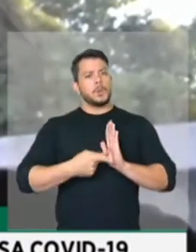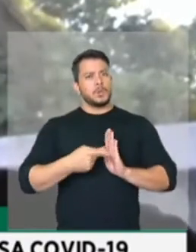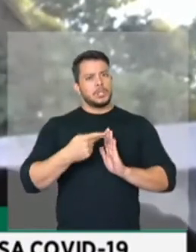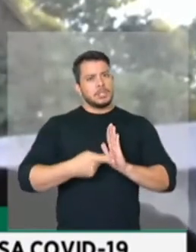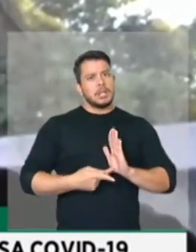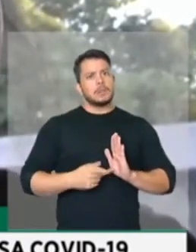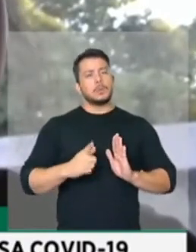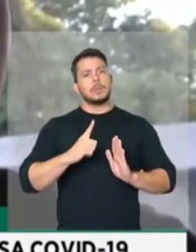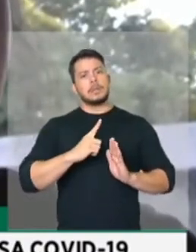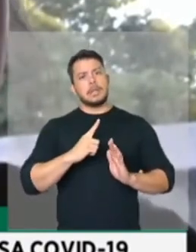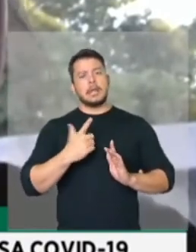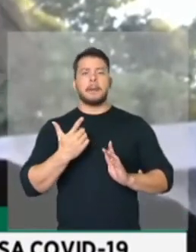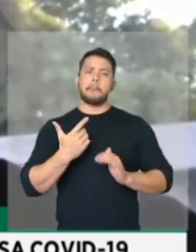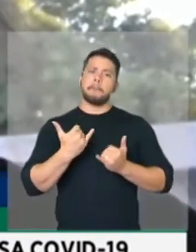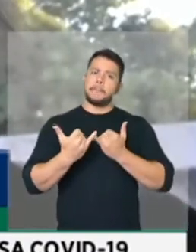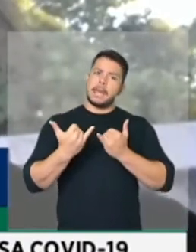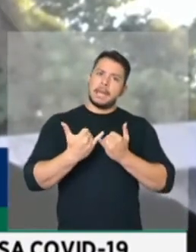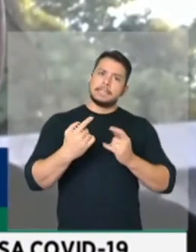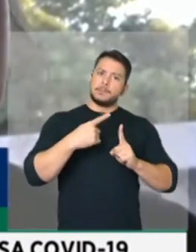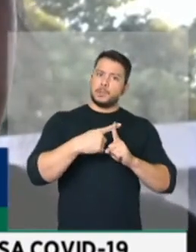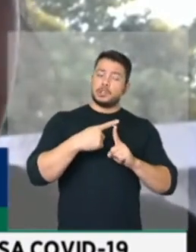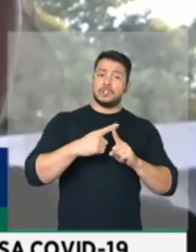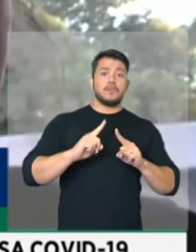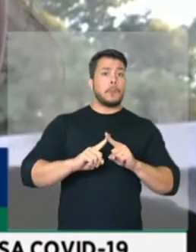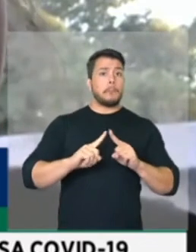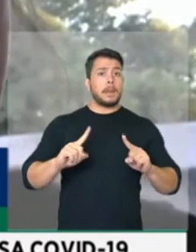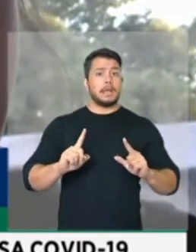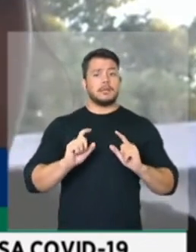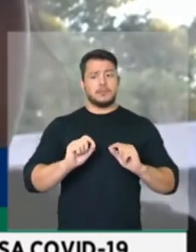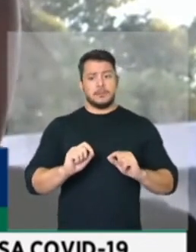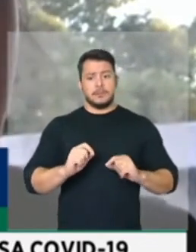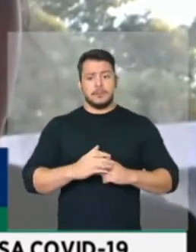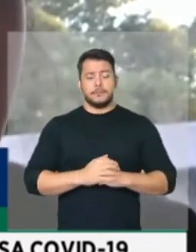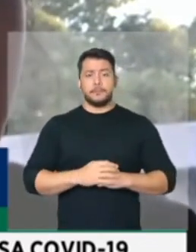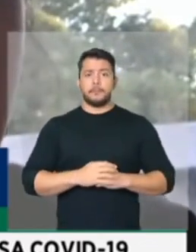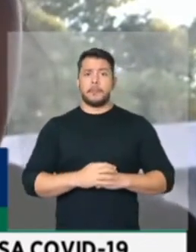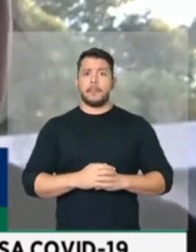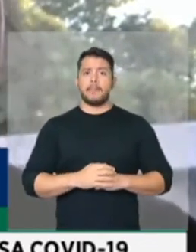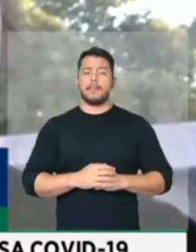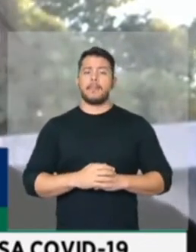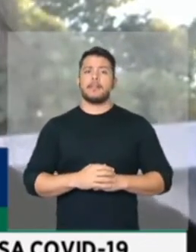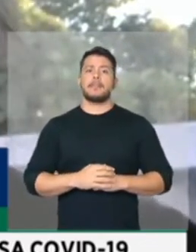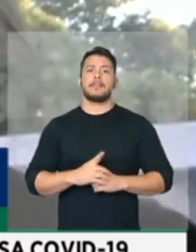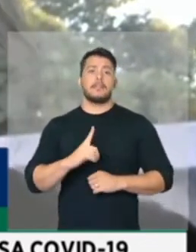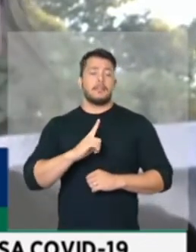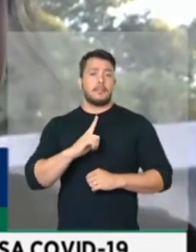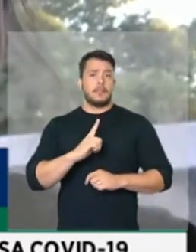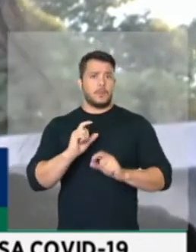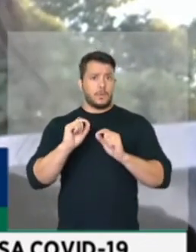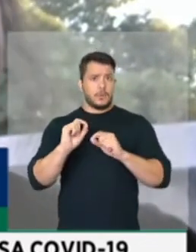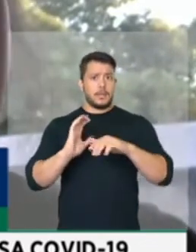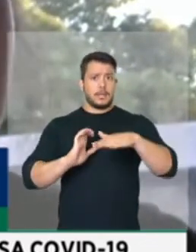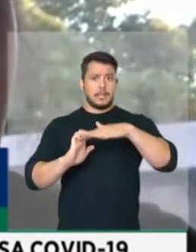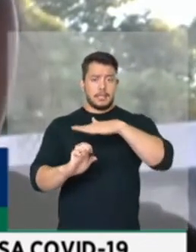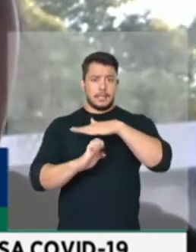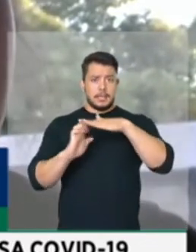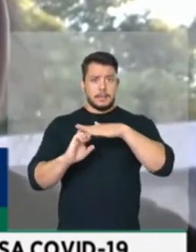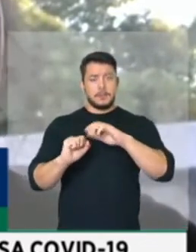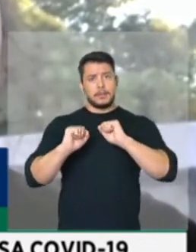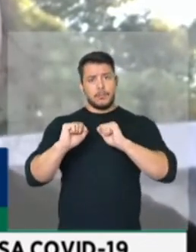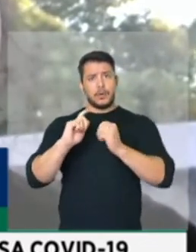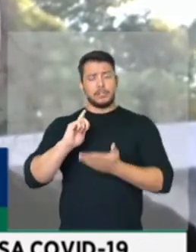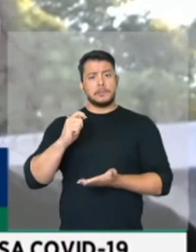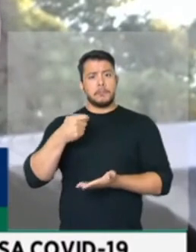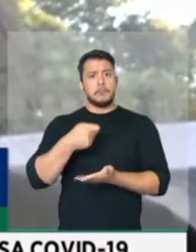queria fazer duas considerações. Primeiro, além dele prever que as empresas poderão financiar a pesquisa, seu presidente,